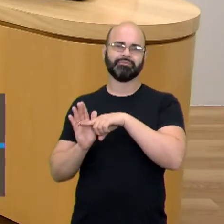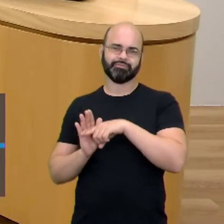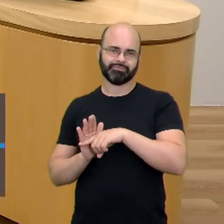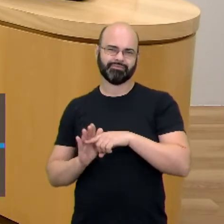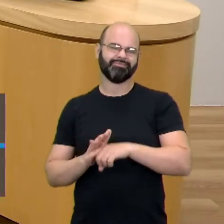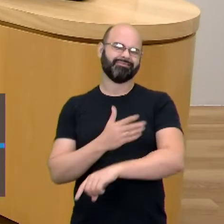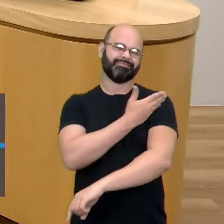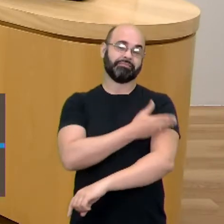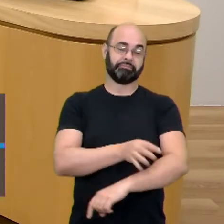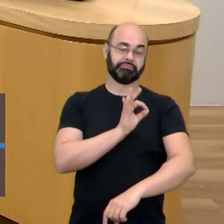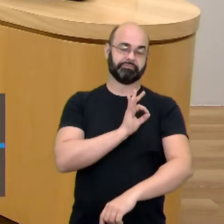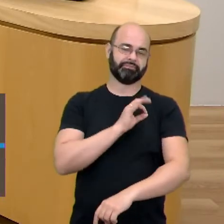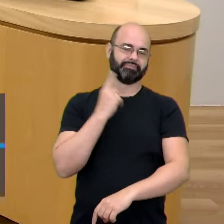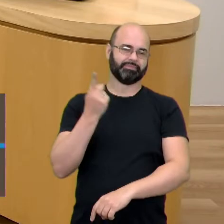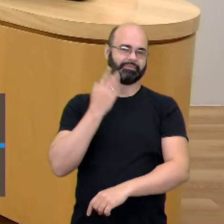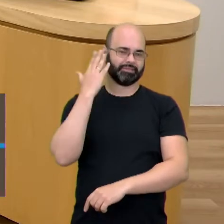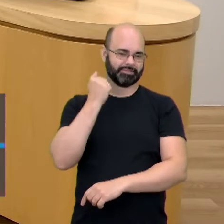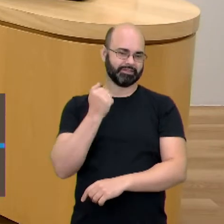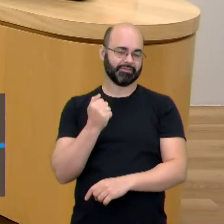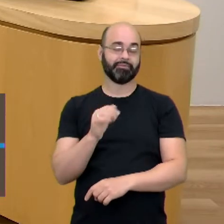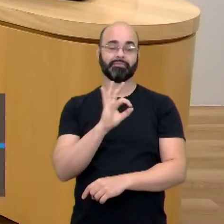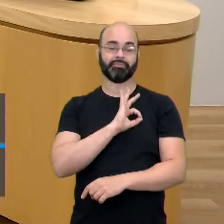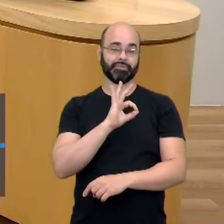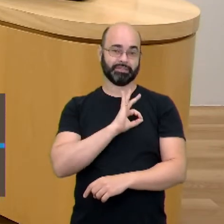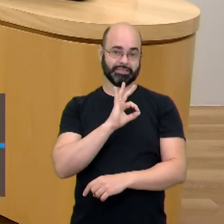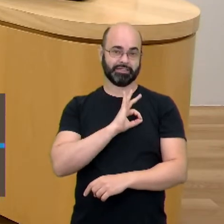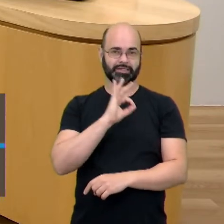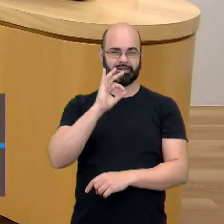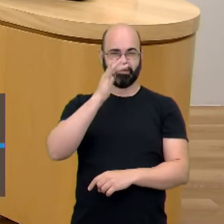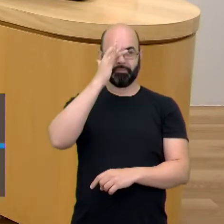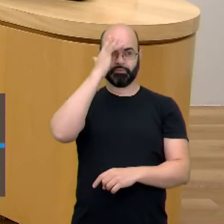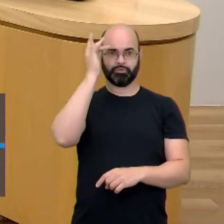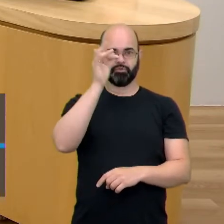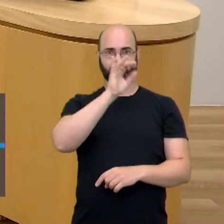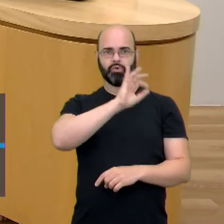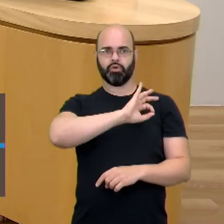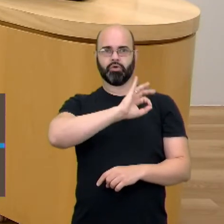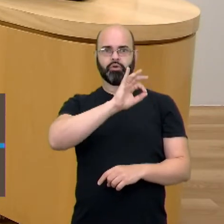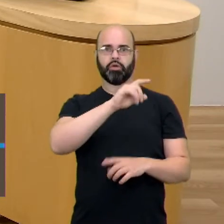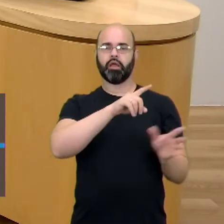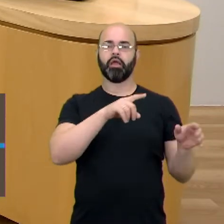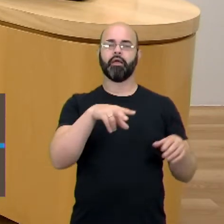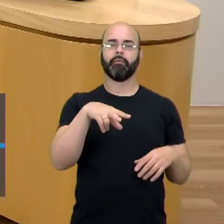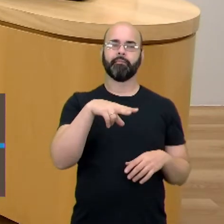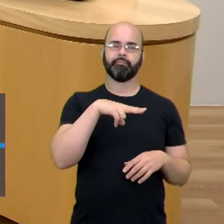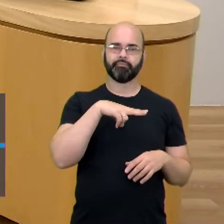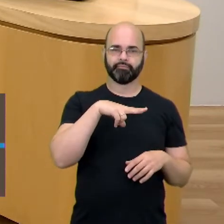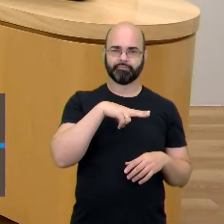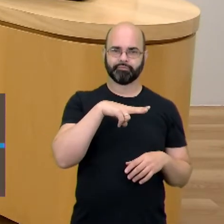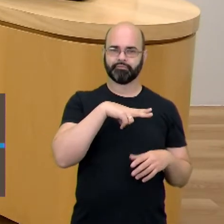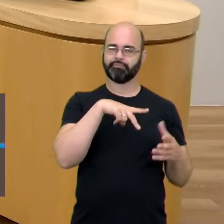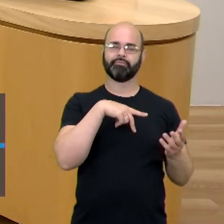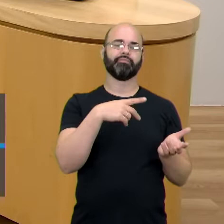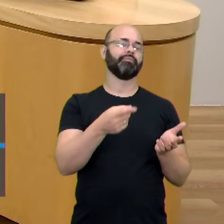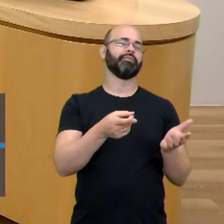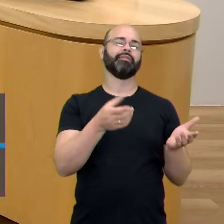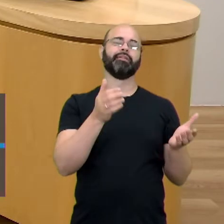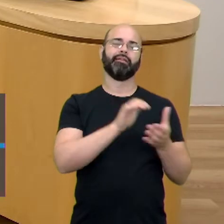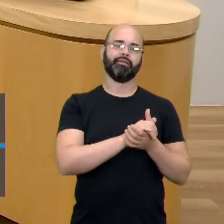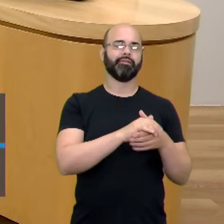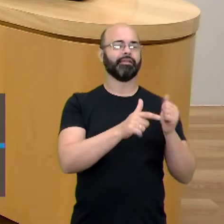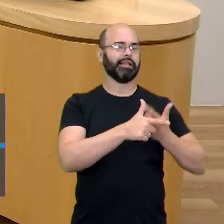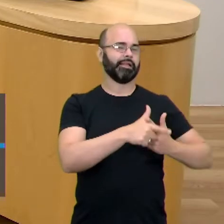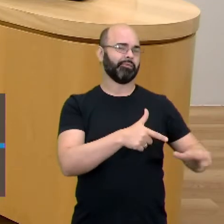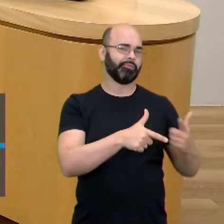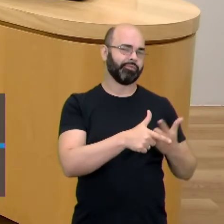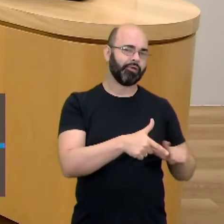vê em filme policial. Todo grande policial, todo grande investigador, tem uma vida íntima totalmente caótica, é